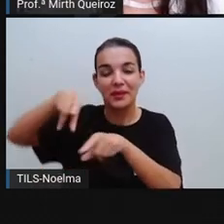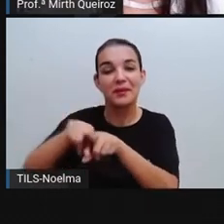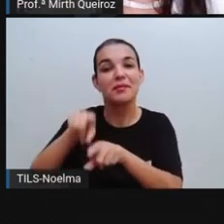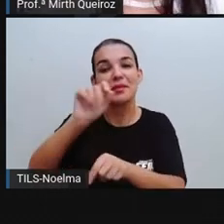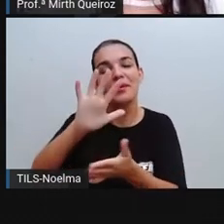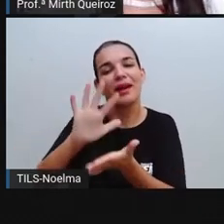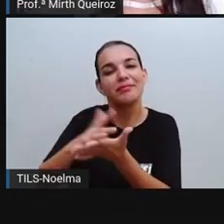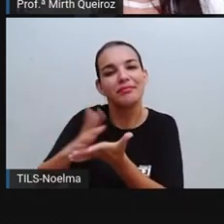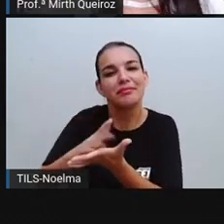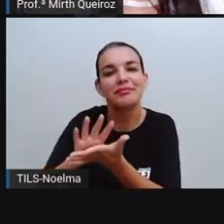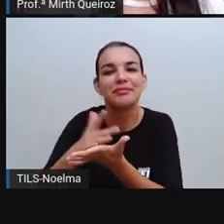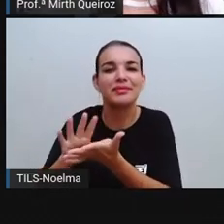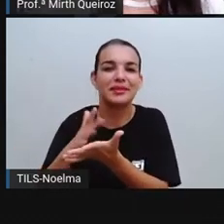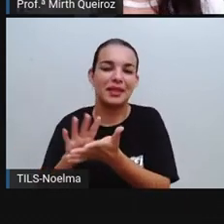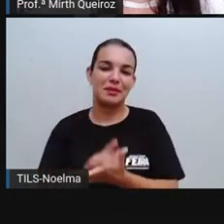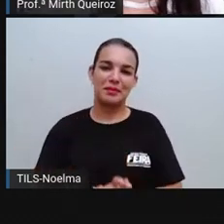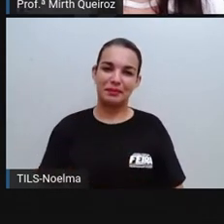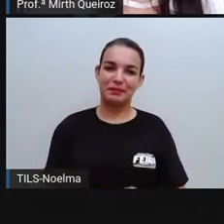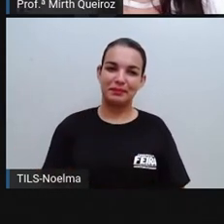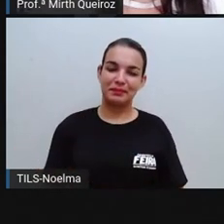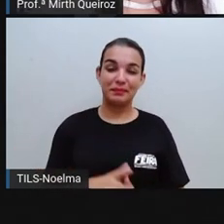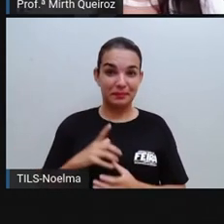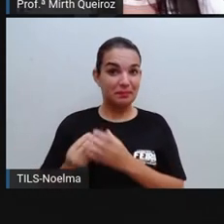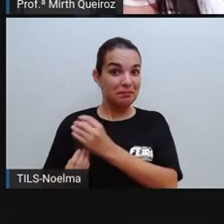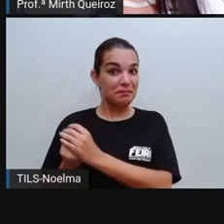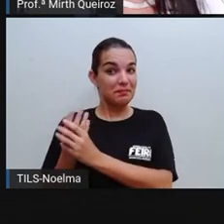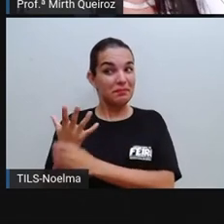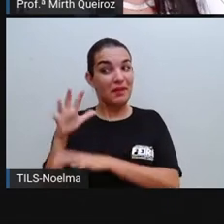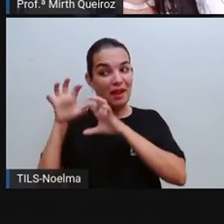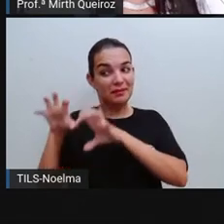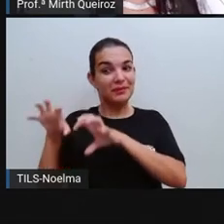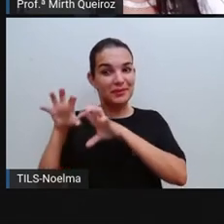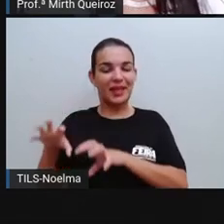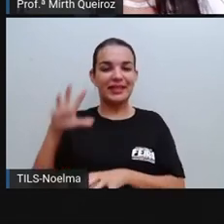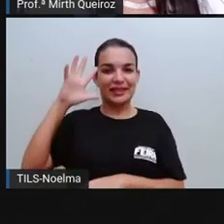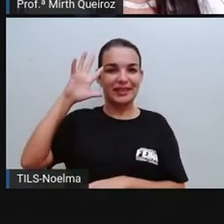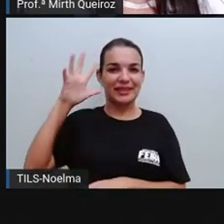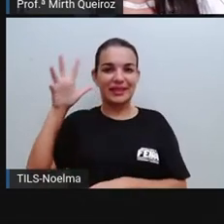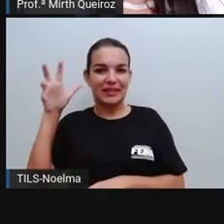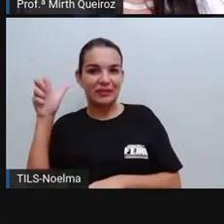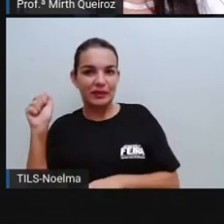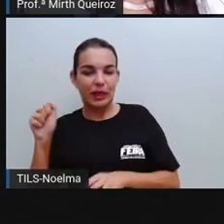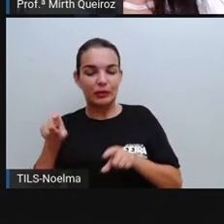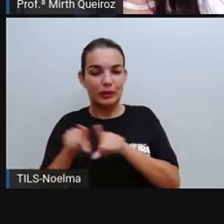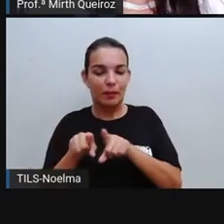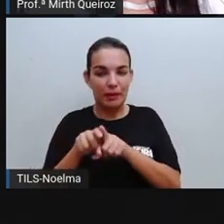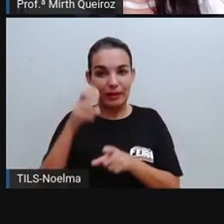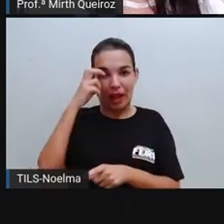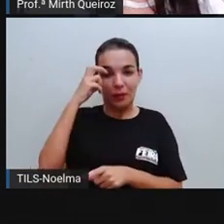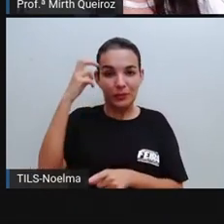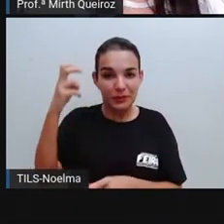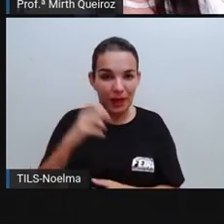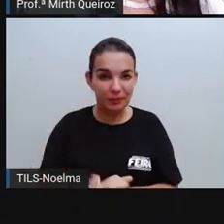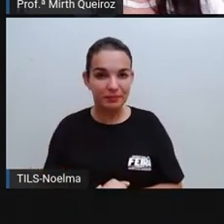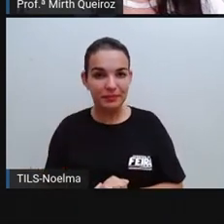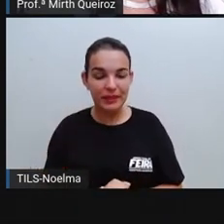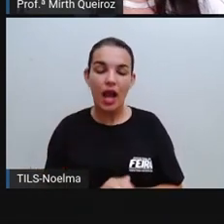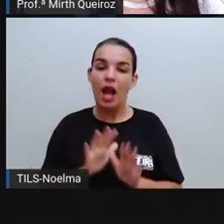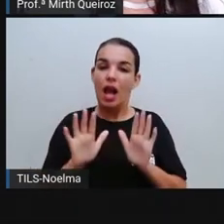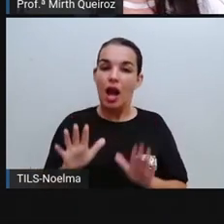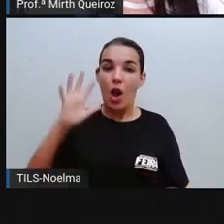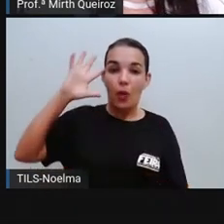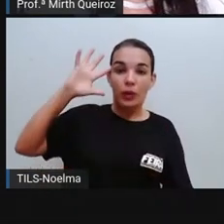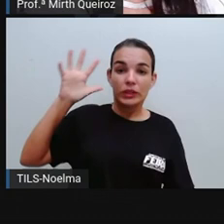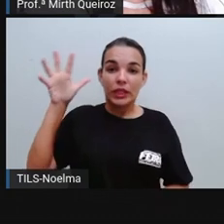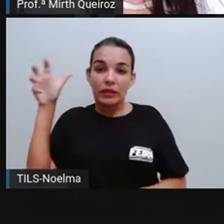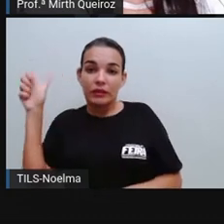machiche e o samba. Olha aí a influência dos africanos na formação da nossa cultura. Os africanos, como